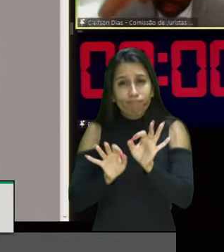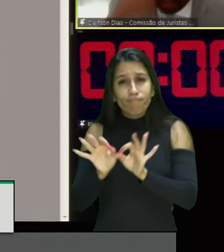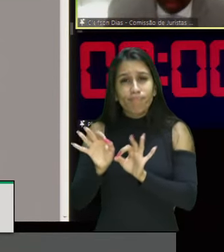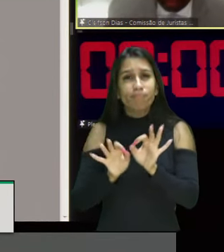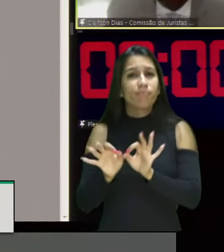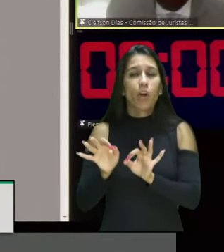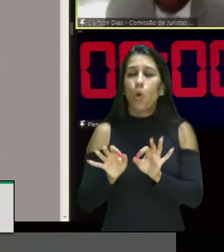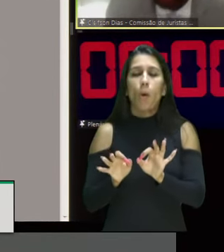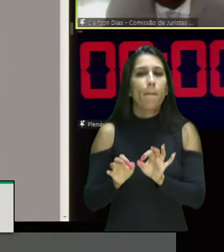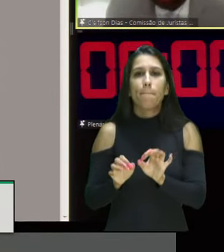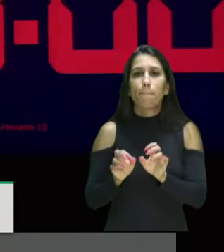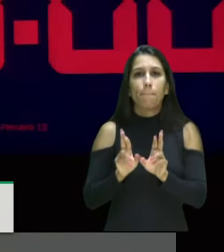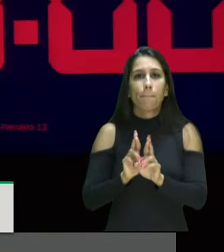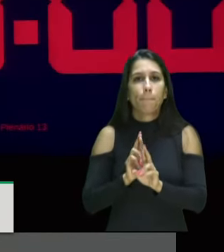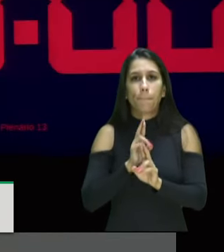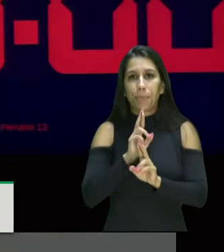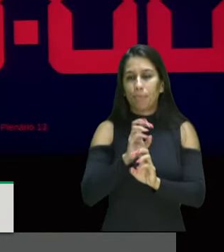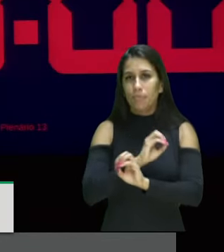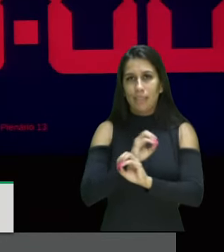.122 de 2020.